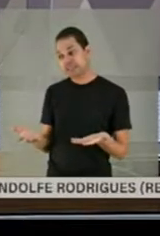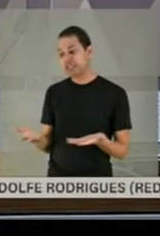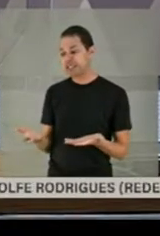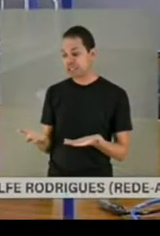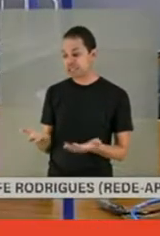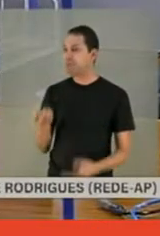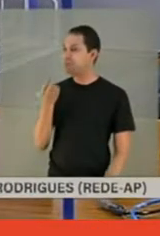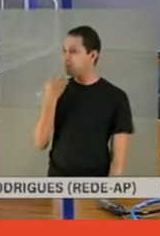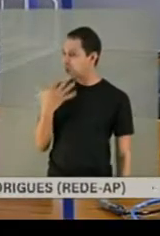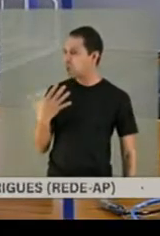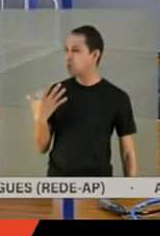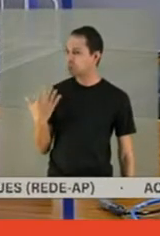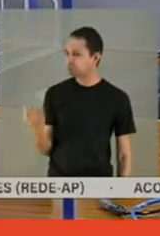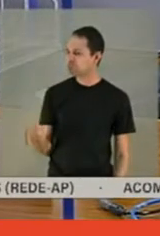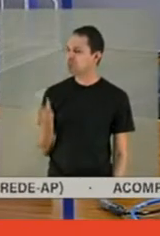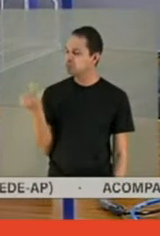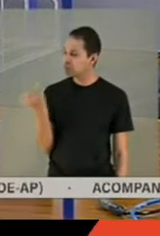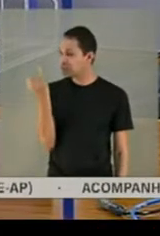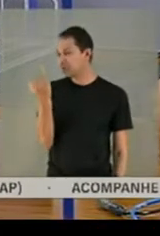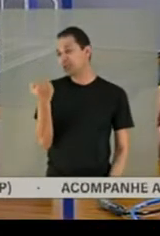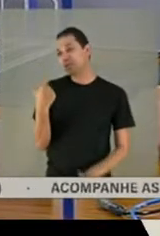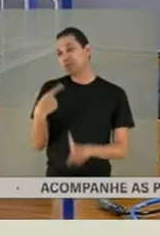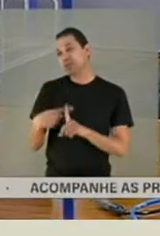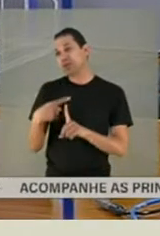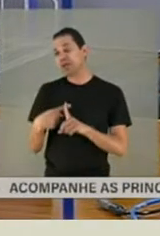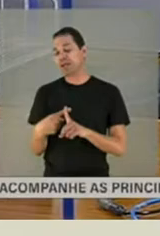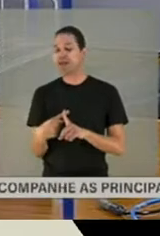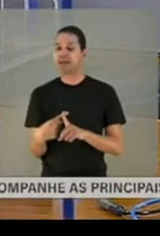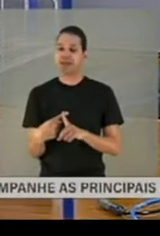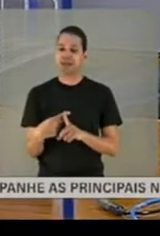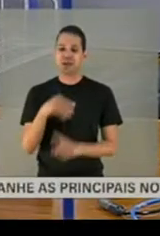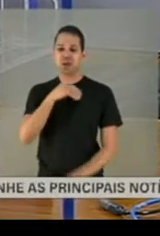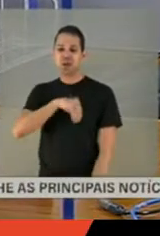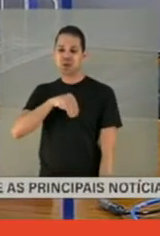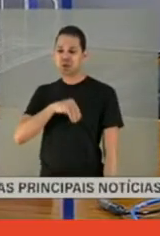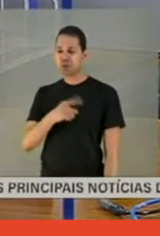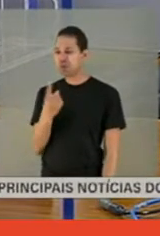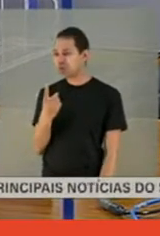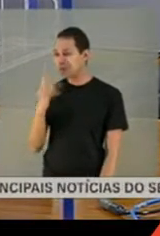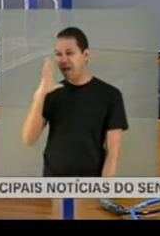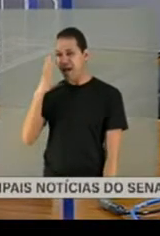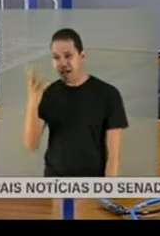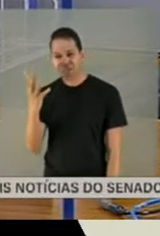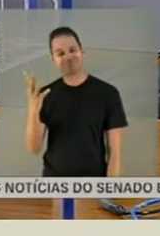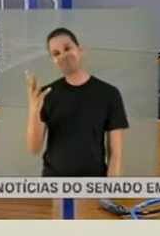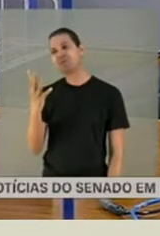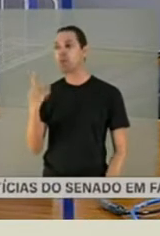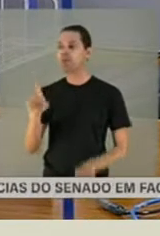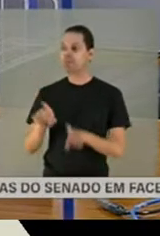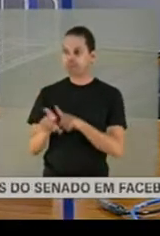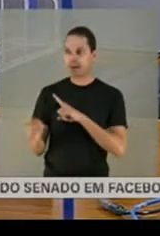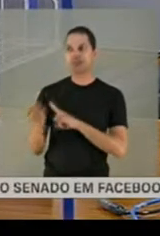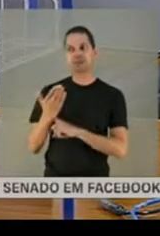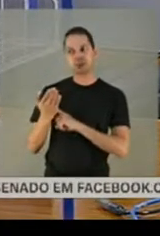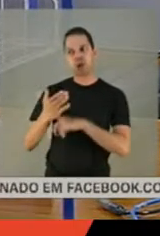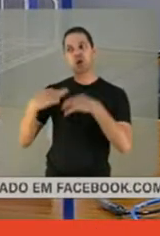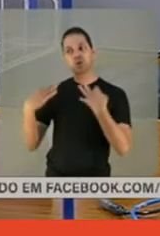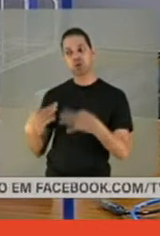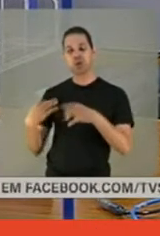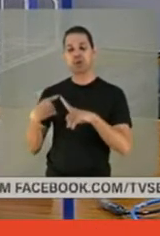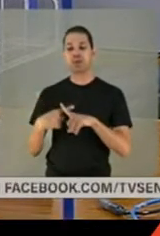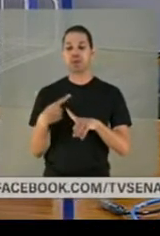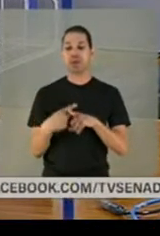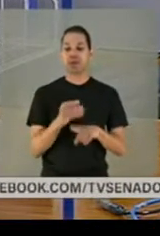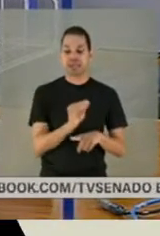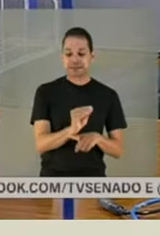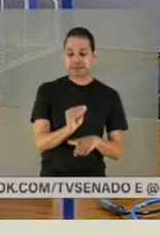Seriam essenciais, né, senador? Porque, claro que um salário mínimo não vai resolver muita coisa, mas já ajuda bastante. Porque o gasto